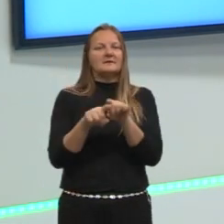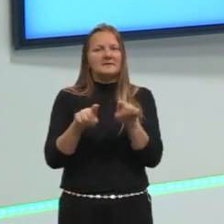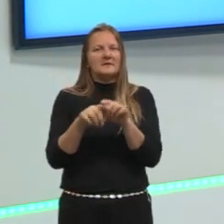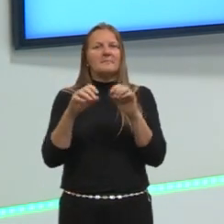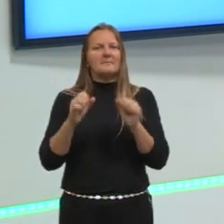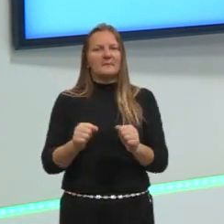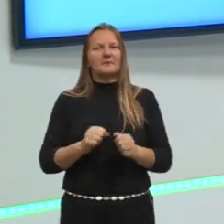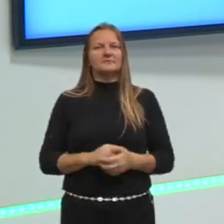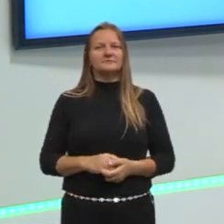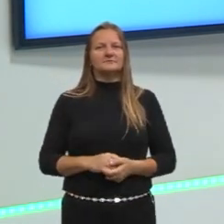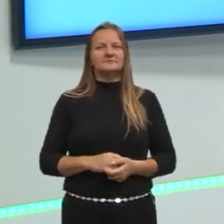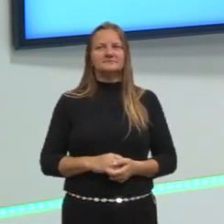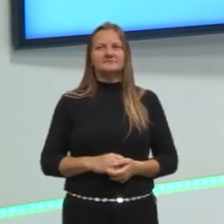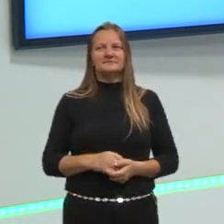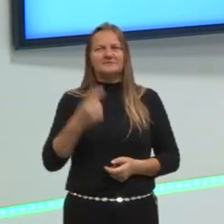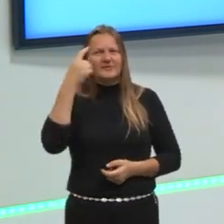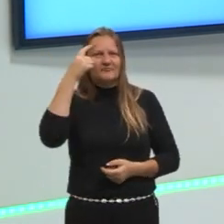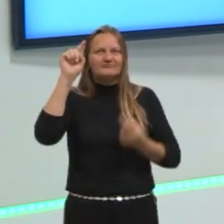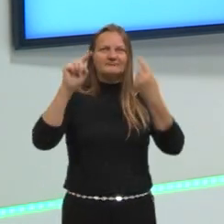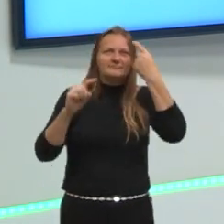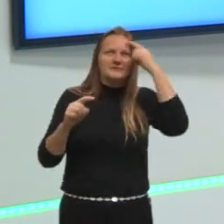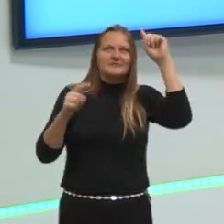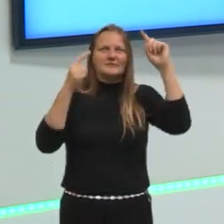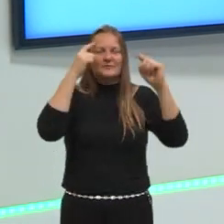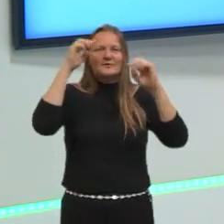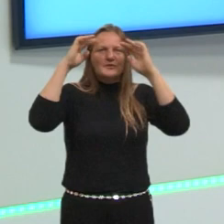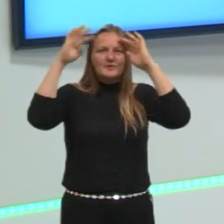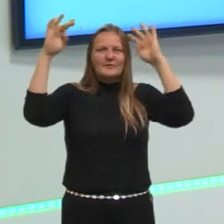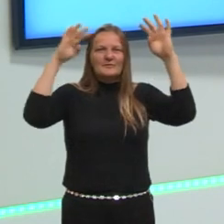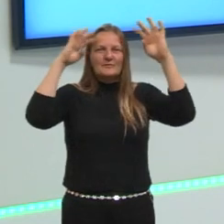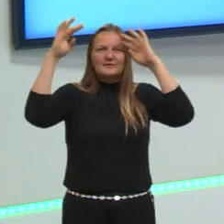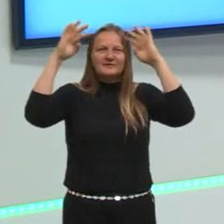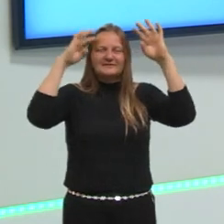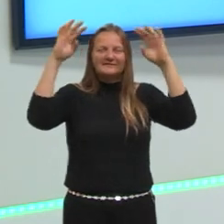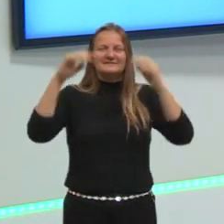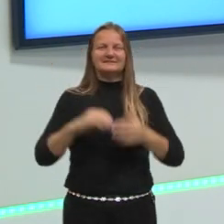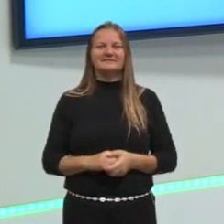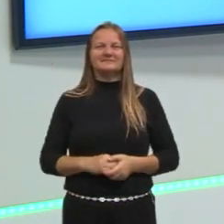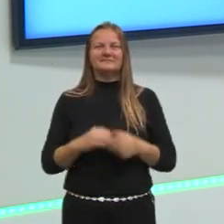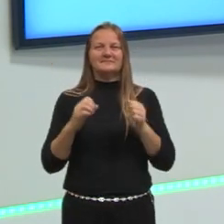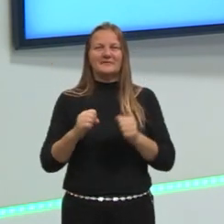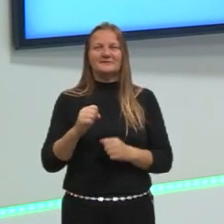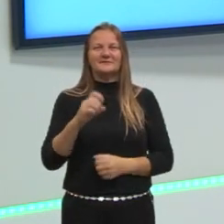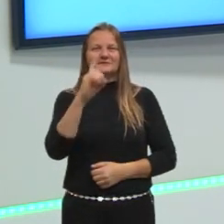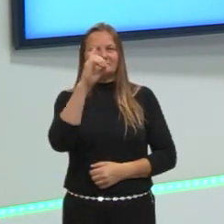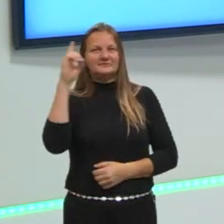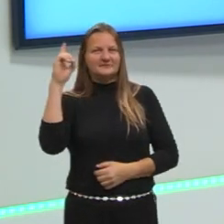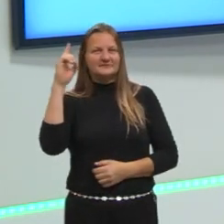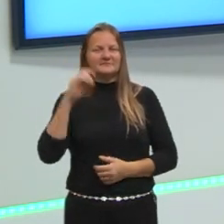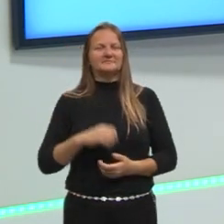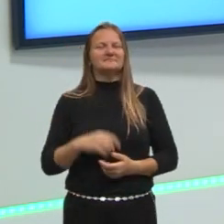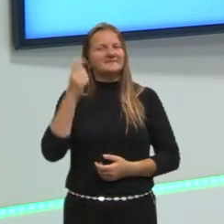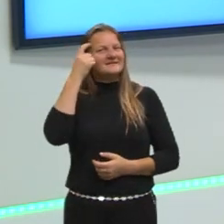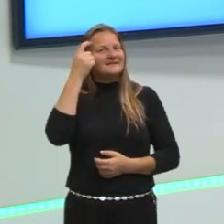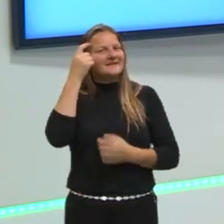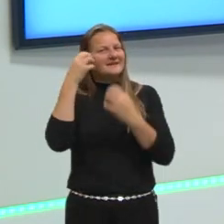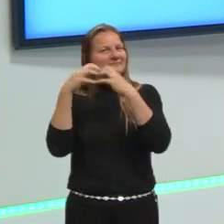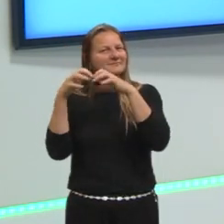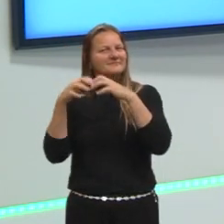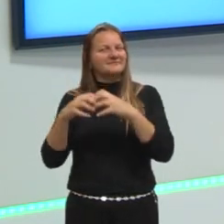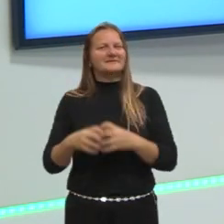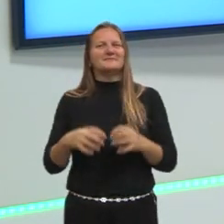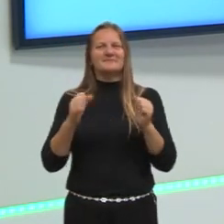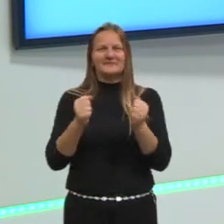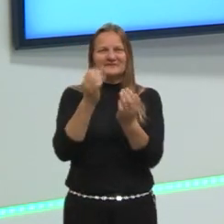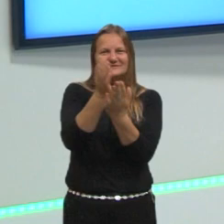de conta. Cadê a criatividade, a imaginação? Já vai estar trabalhando lá do direito do cérebro. Então, os